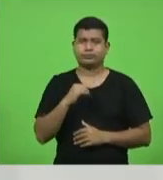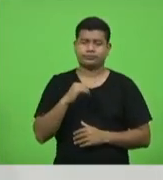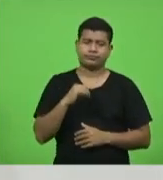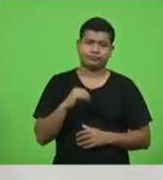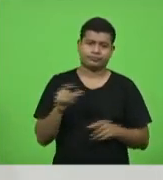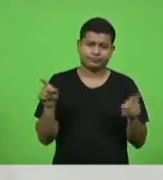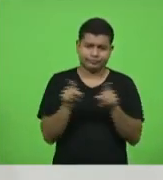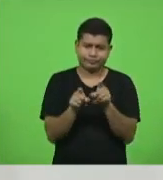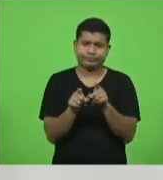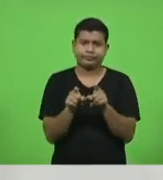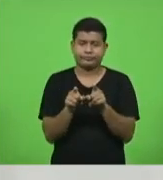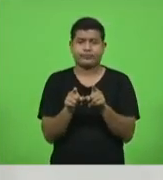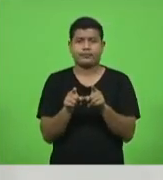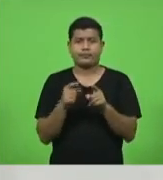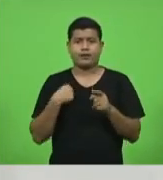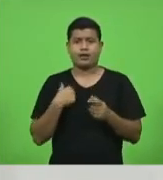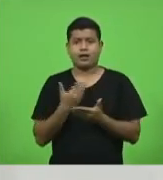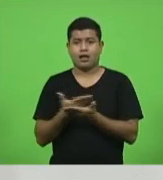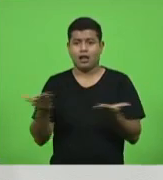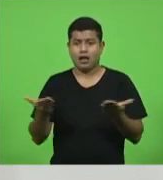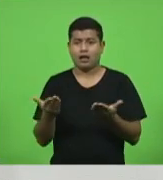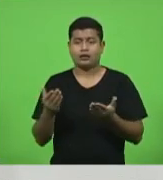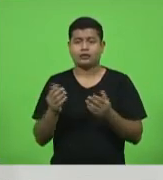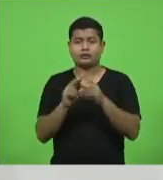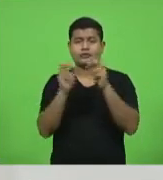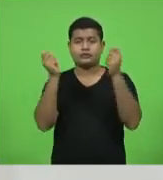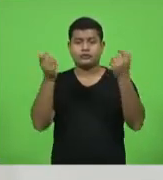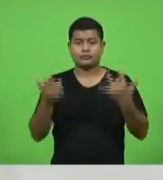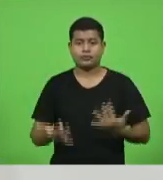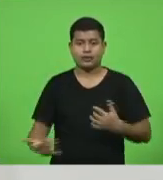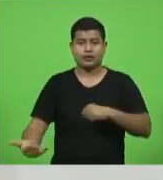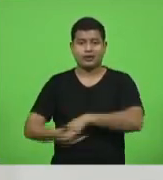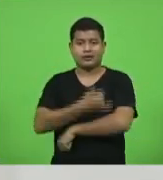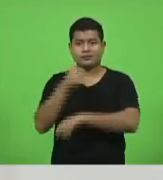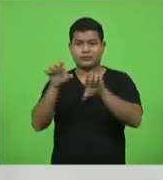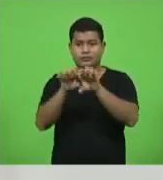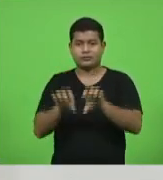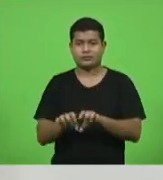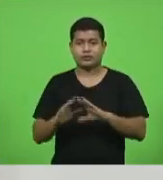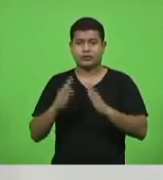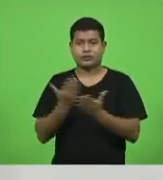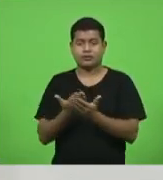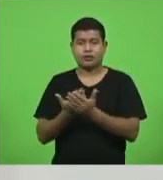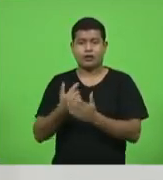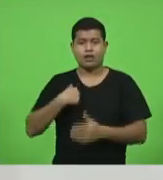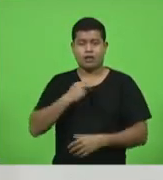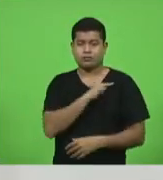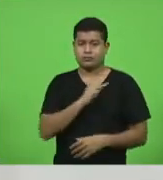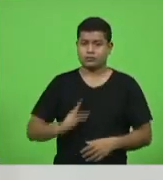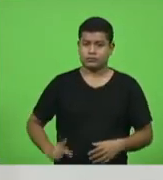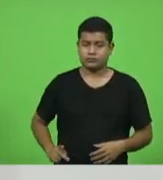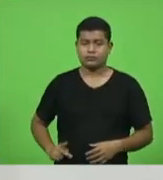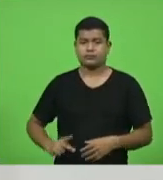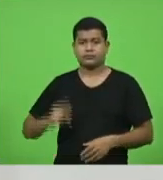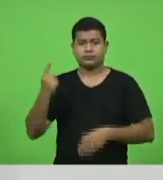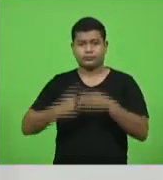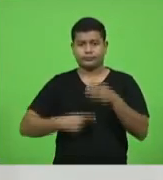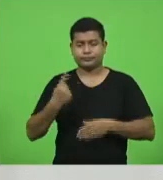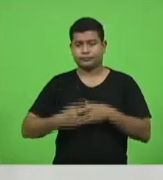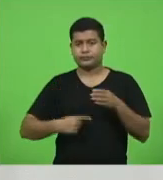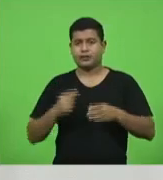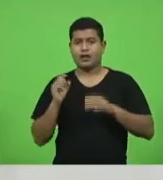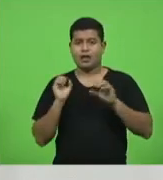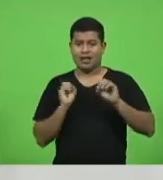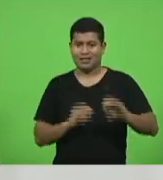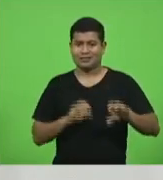Notas sobre a situação estrutural das escolas. Na condição de presidenta da Comissão de Educação, Cultura e Desporto, tenho recebido muitas